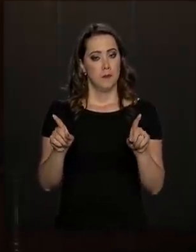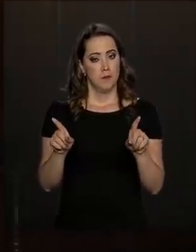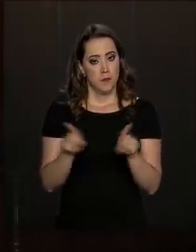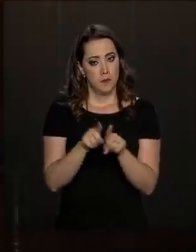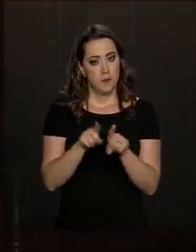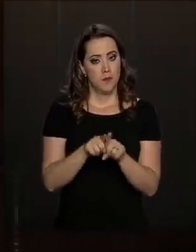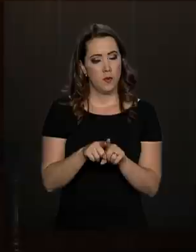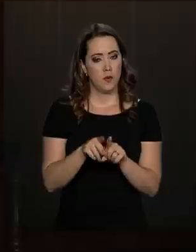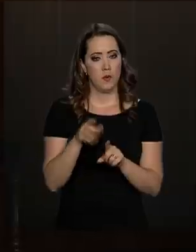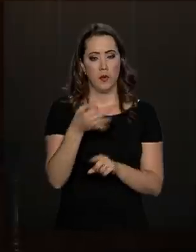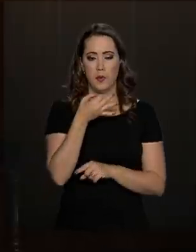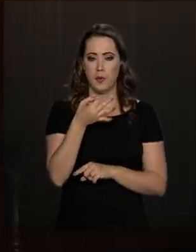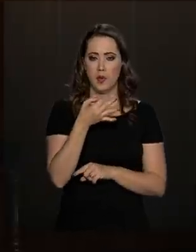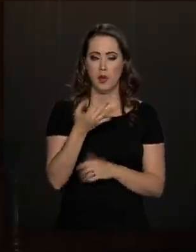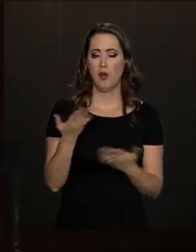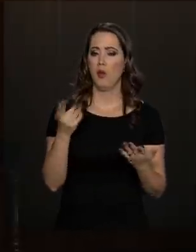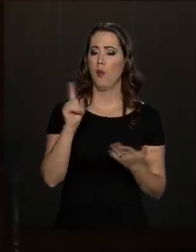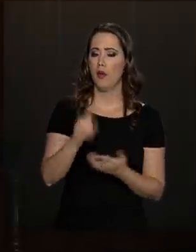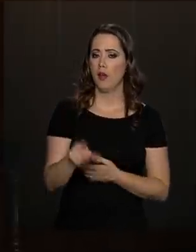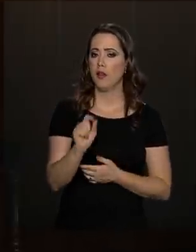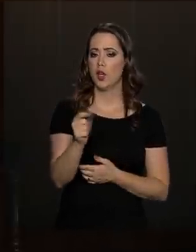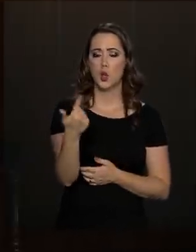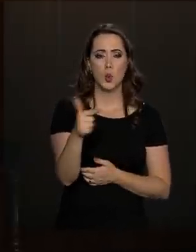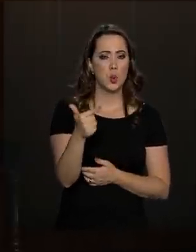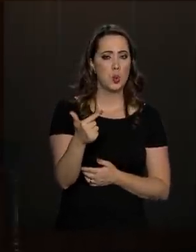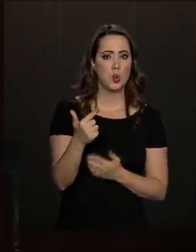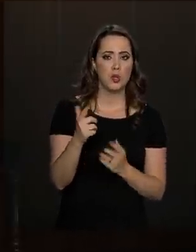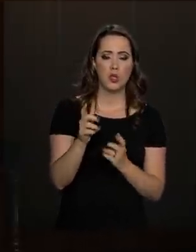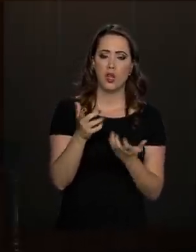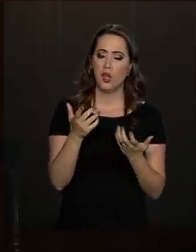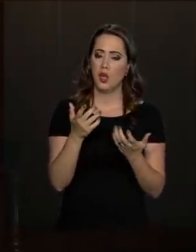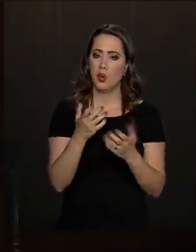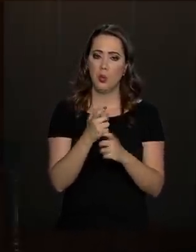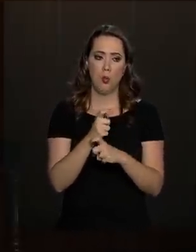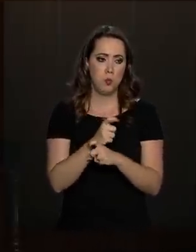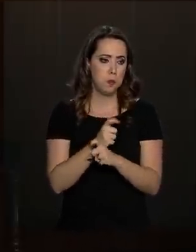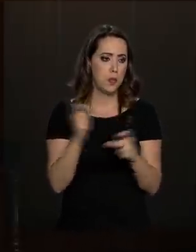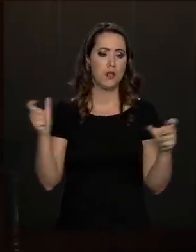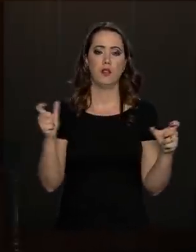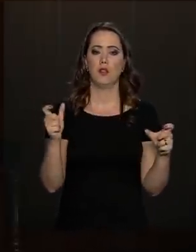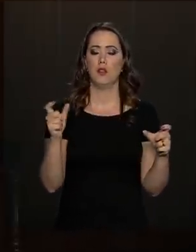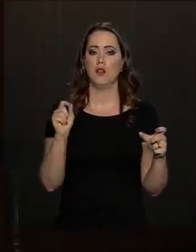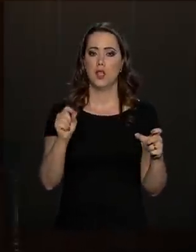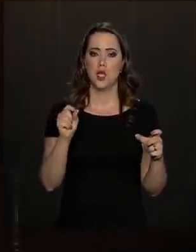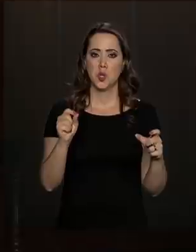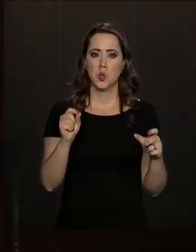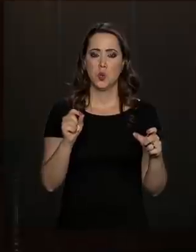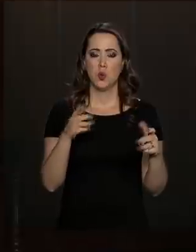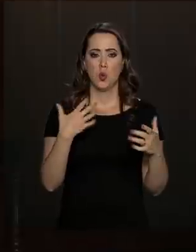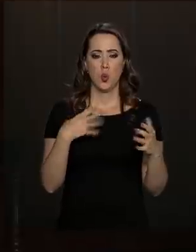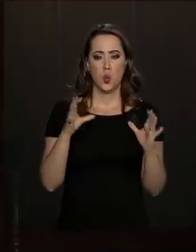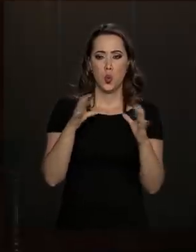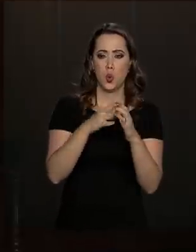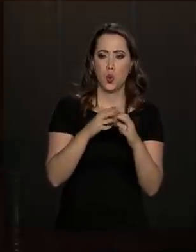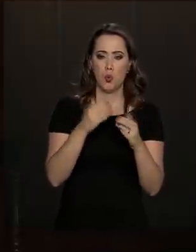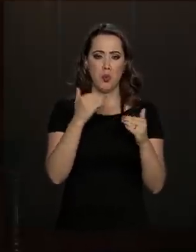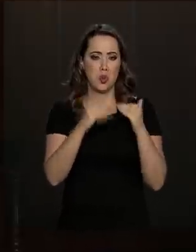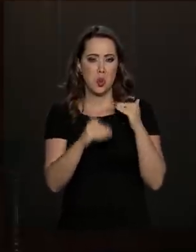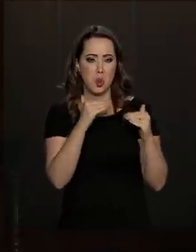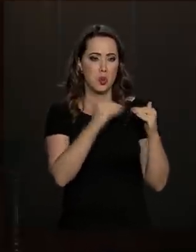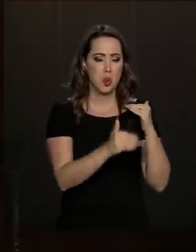não está havendo até grande resistência do ponto de vista